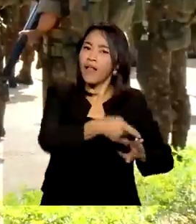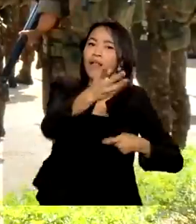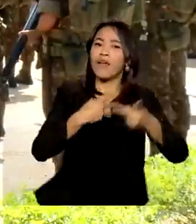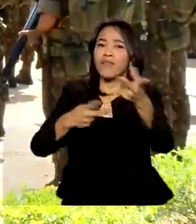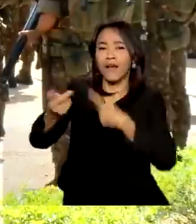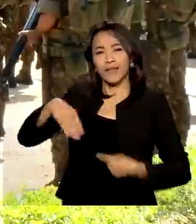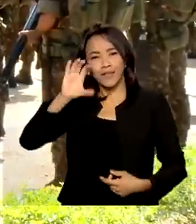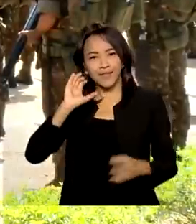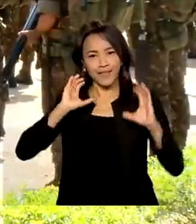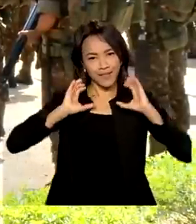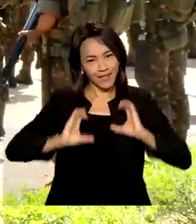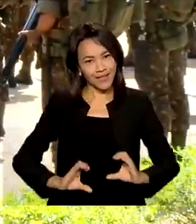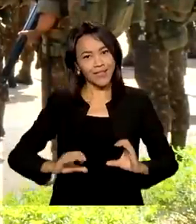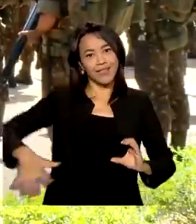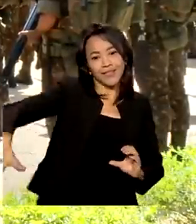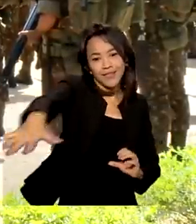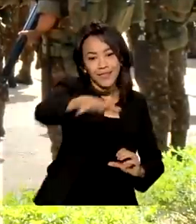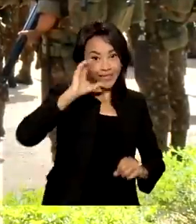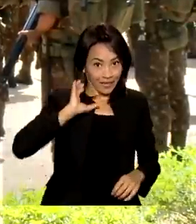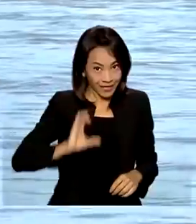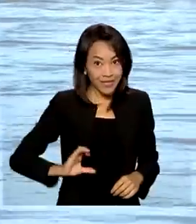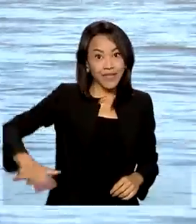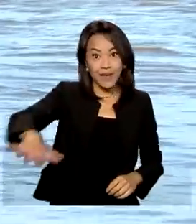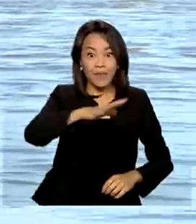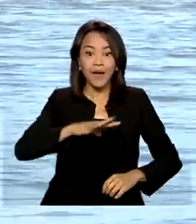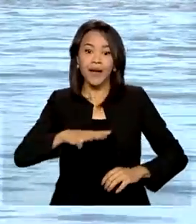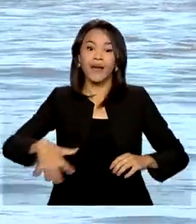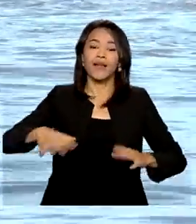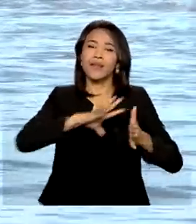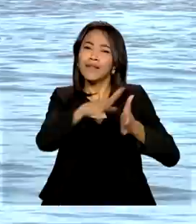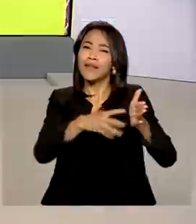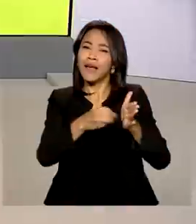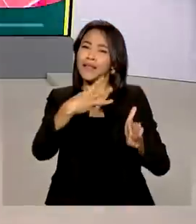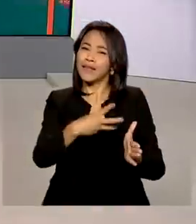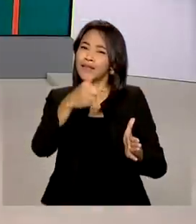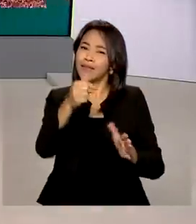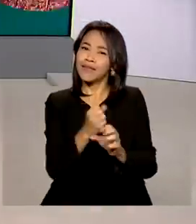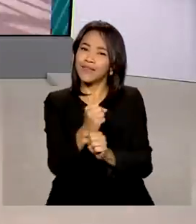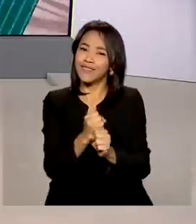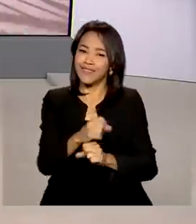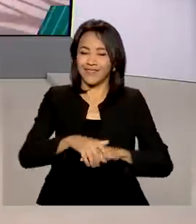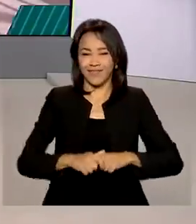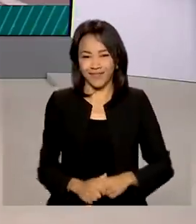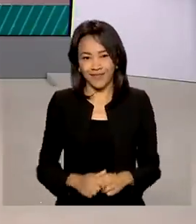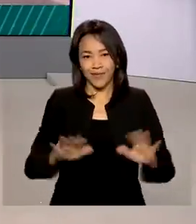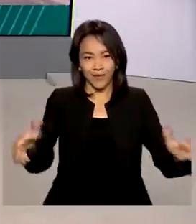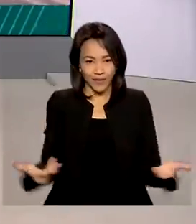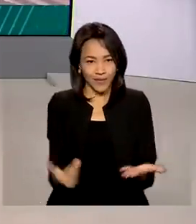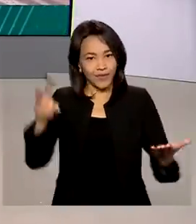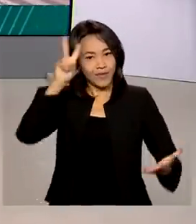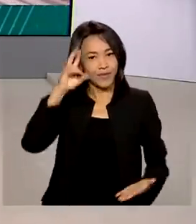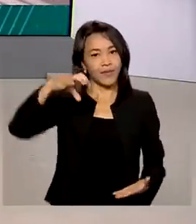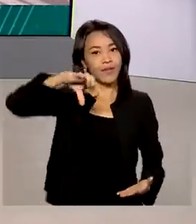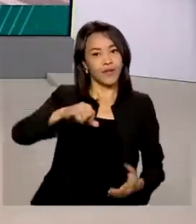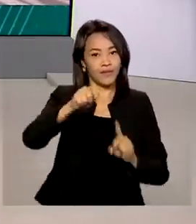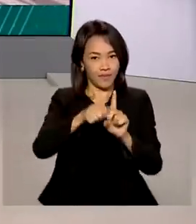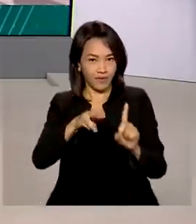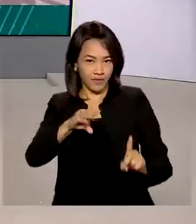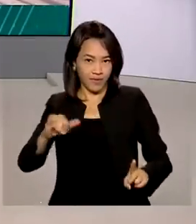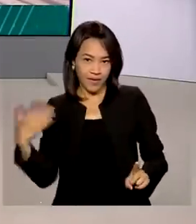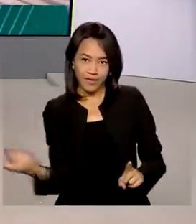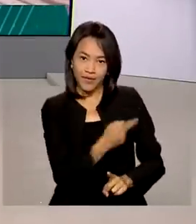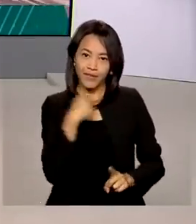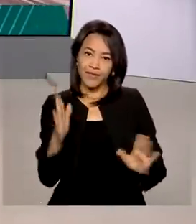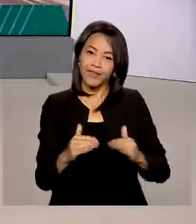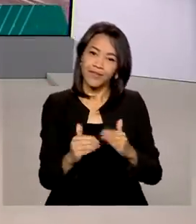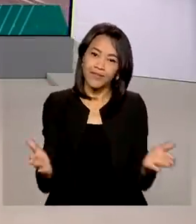cidadania para a região amazônica há 37 anos. Segunda-feira, 9 de maio, o Brasil